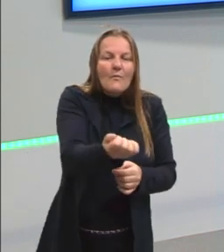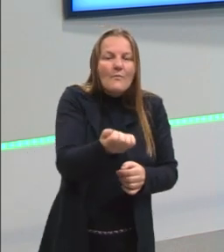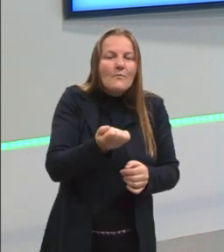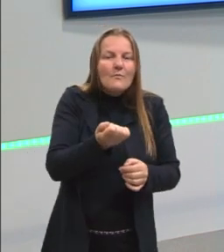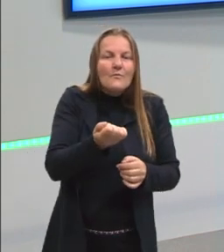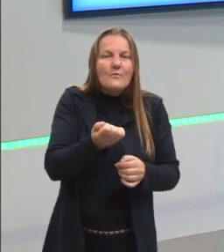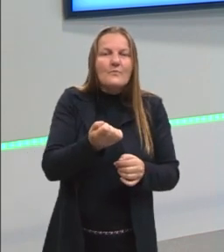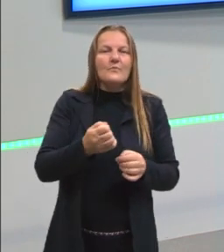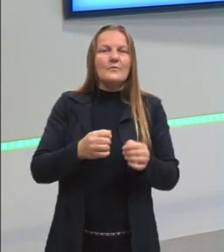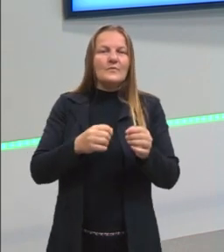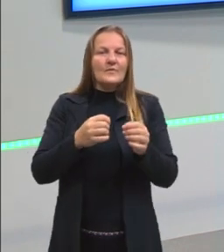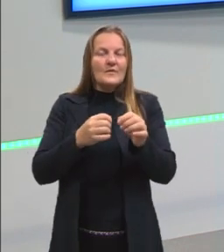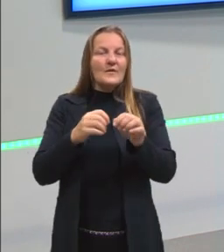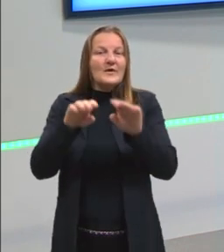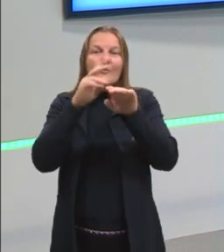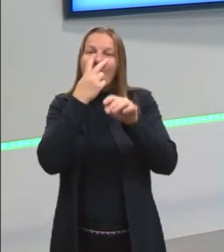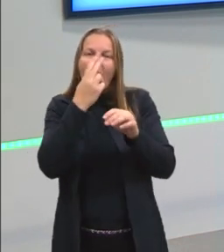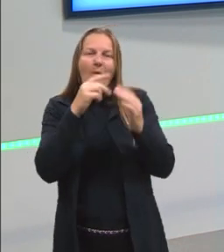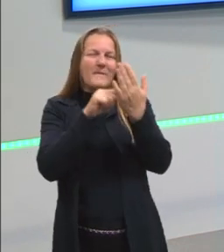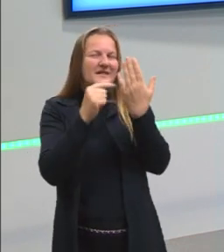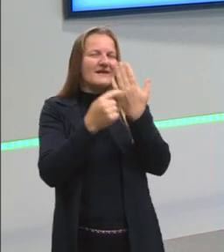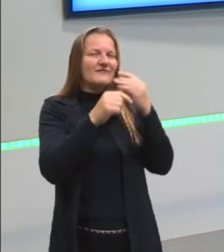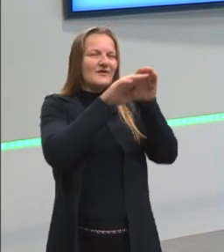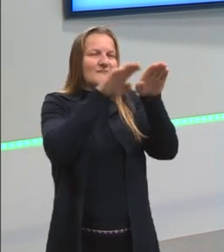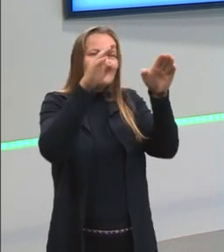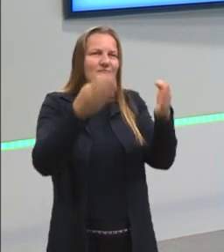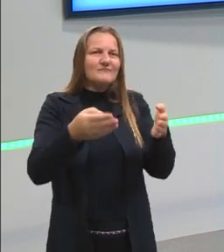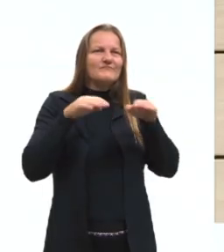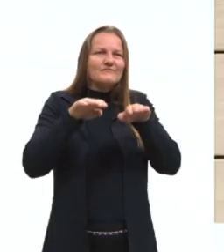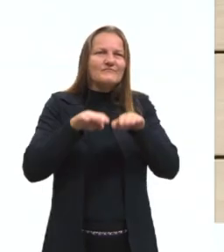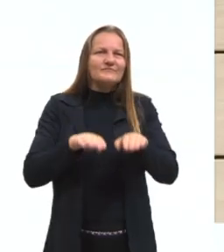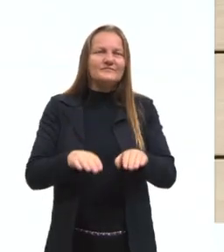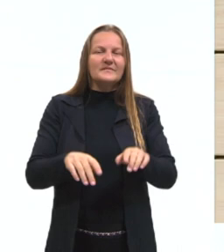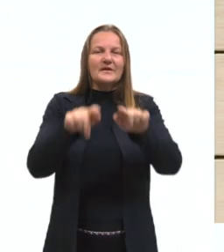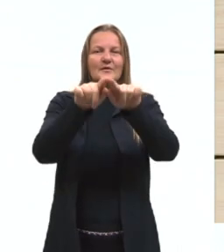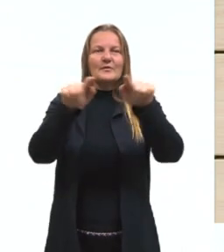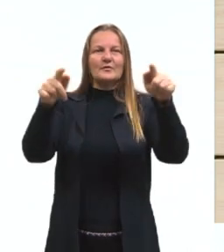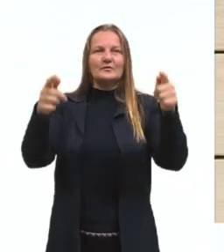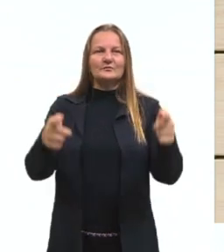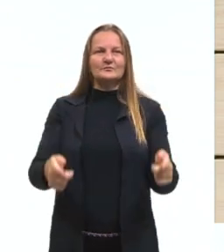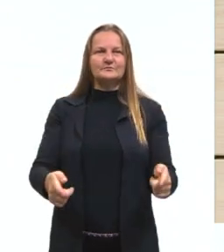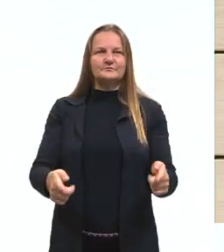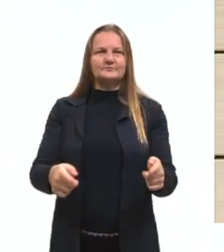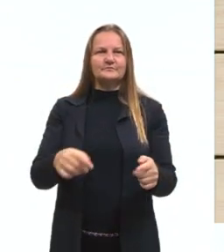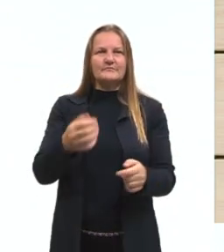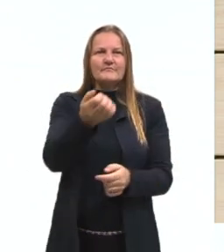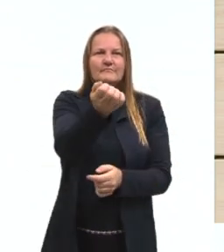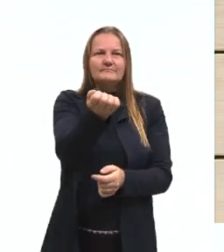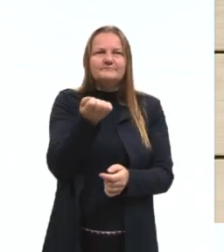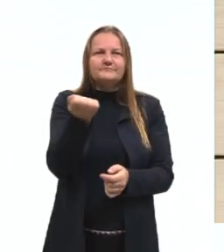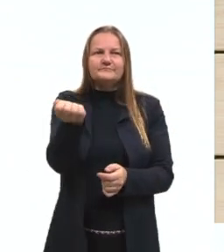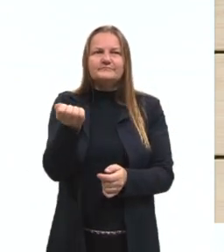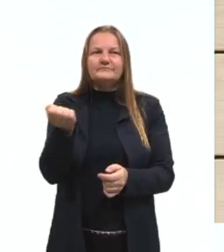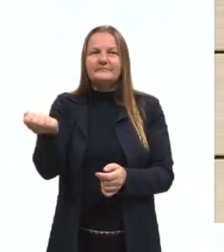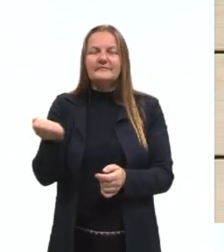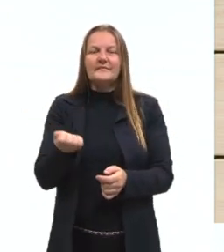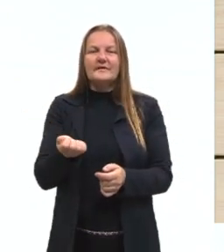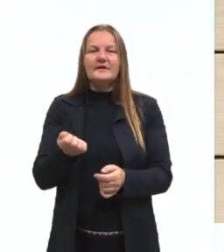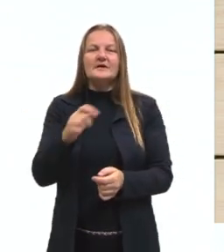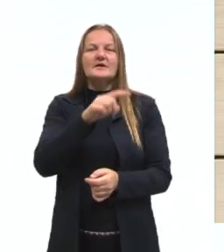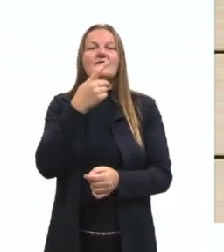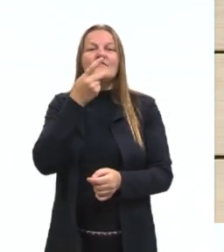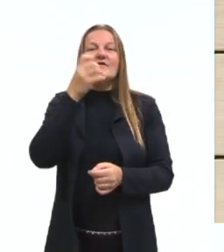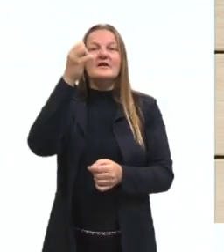as gavetas de um armário com as classes gramaticais. É como se eu dissesse para vocês